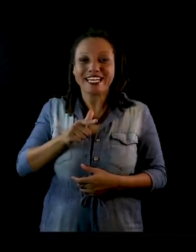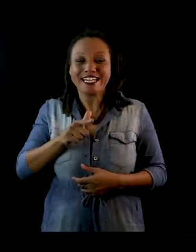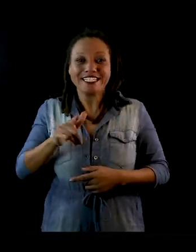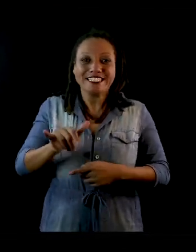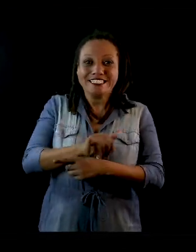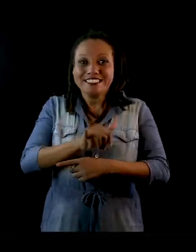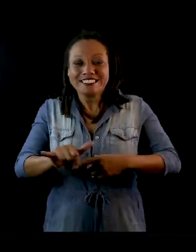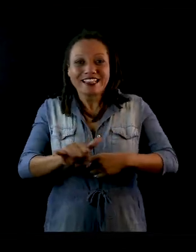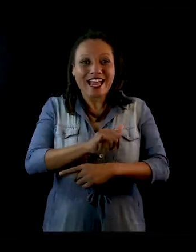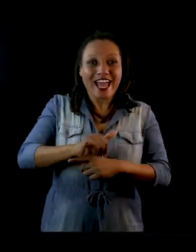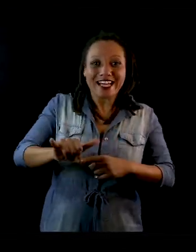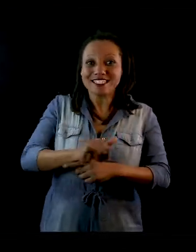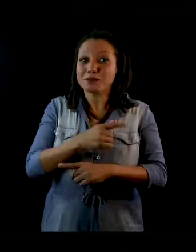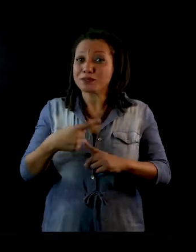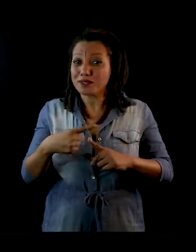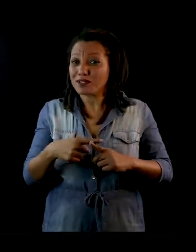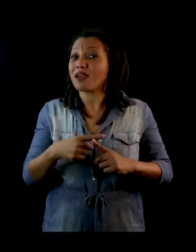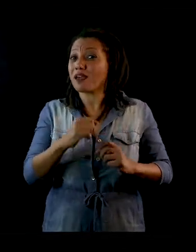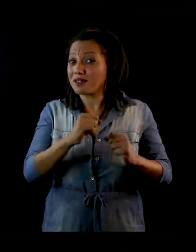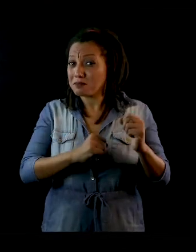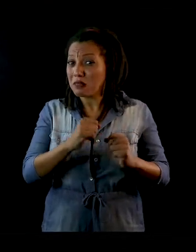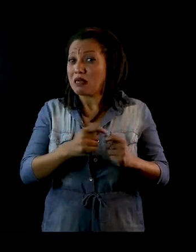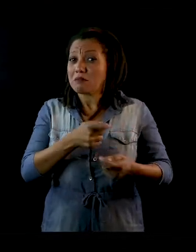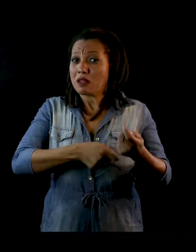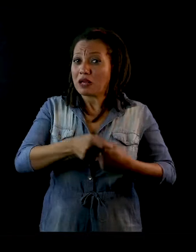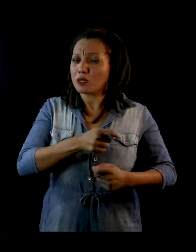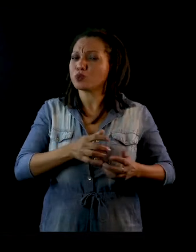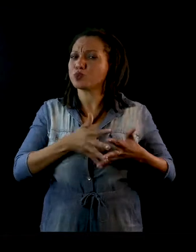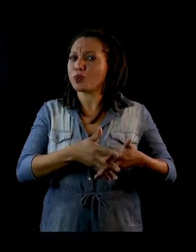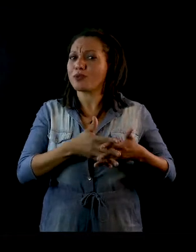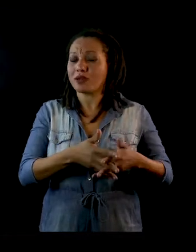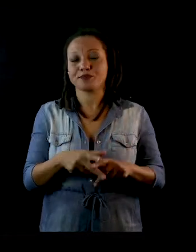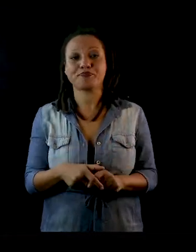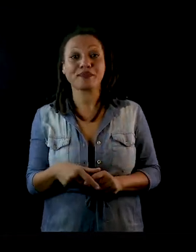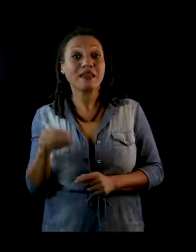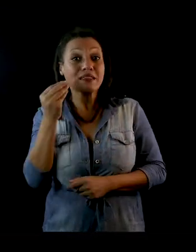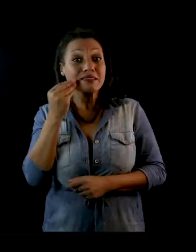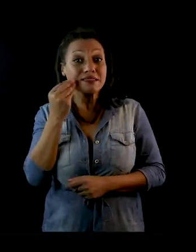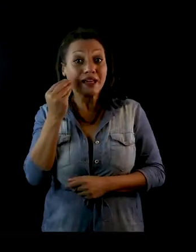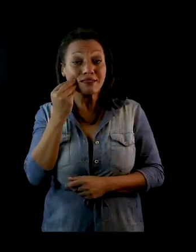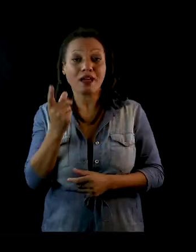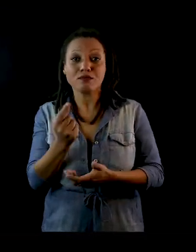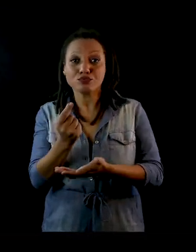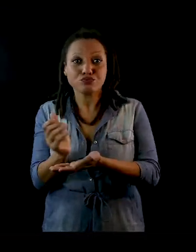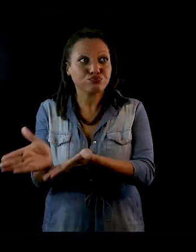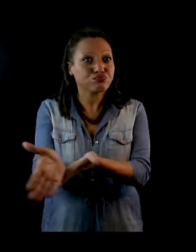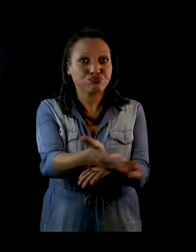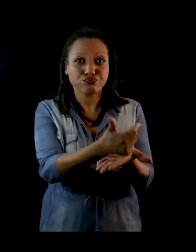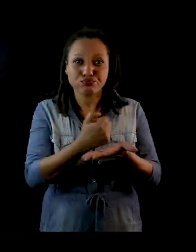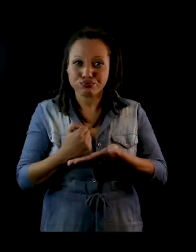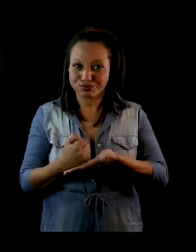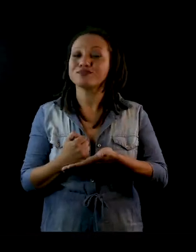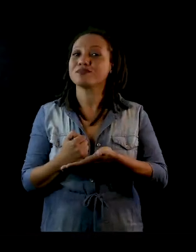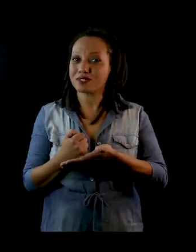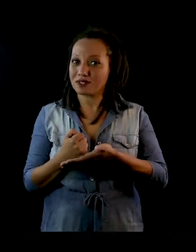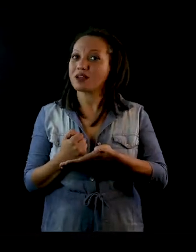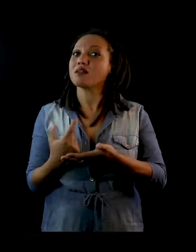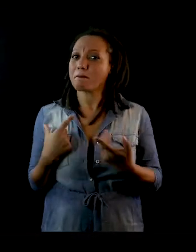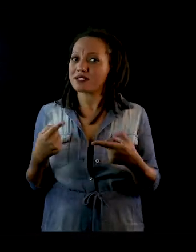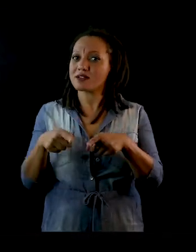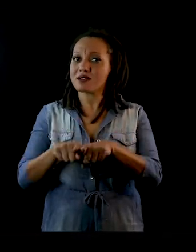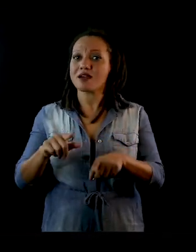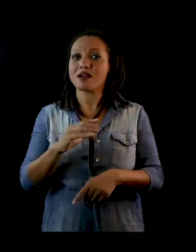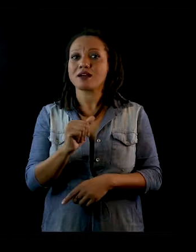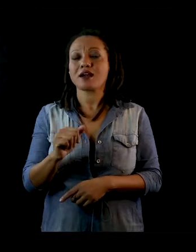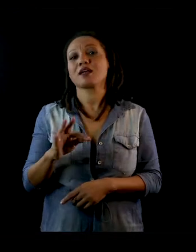driblar esse mercado complicado. Fui atrás de financiamento coletivo, trabalho muito com o Catarse. Eu atualmente estou com uma